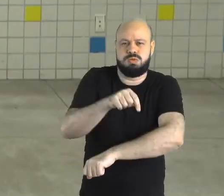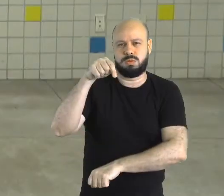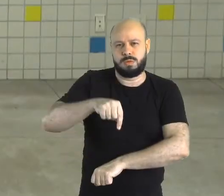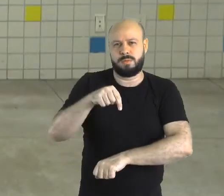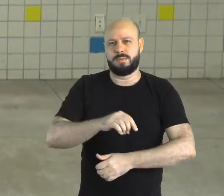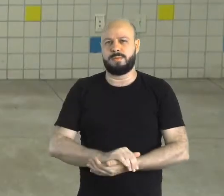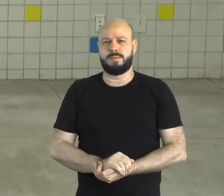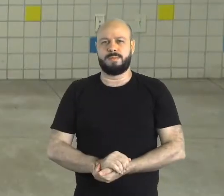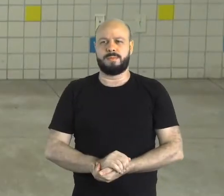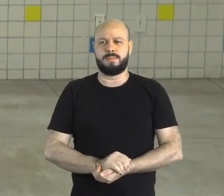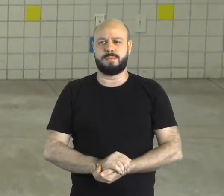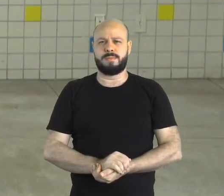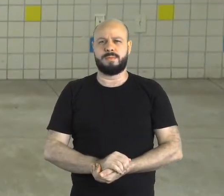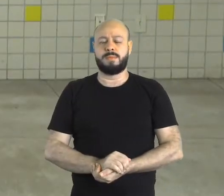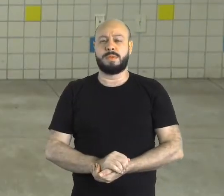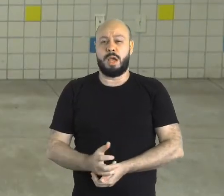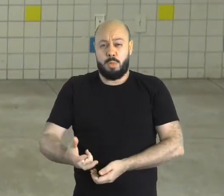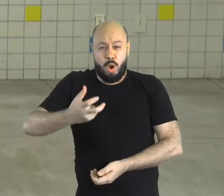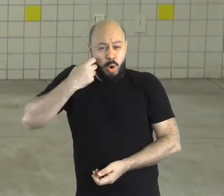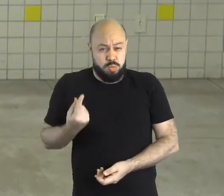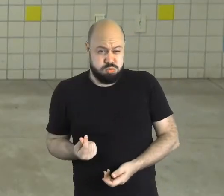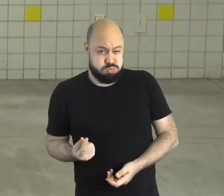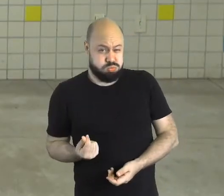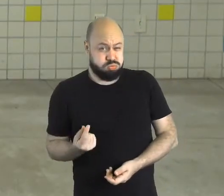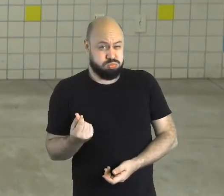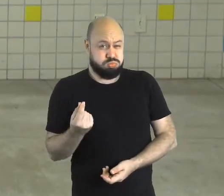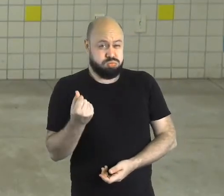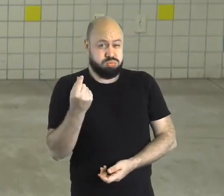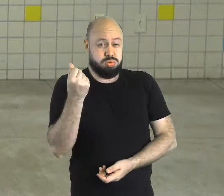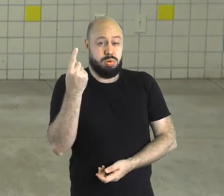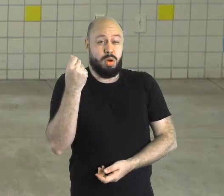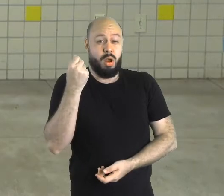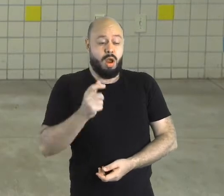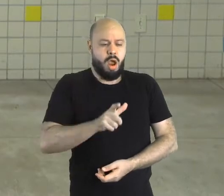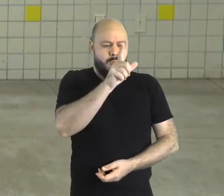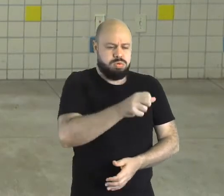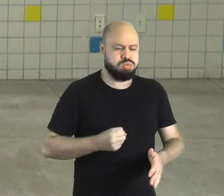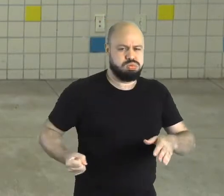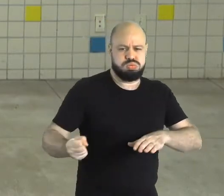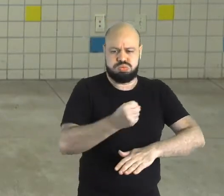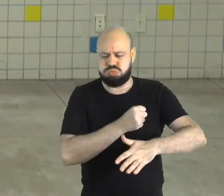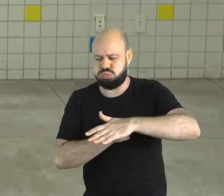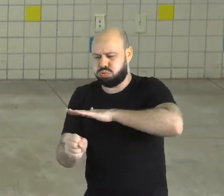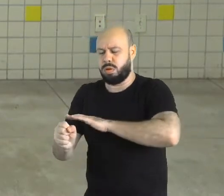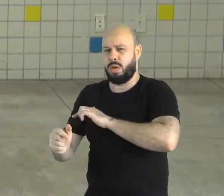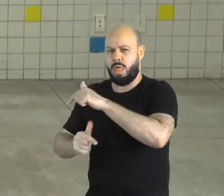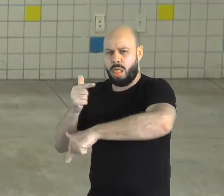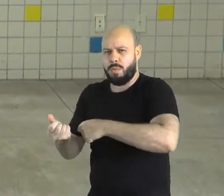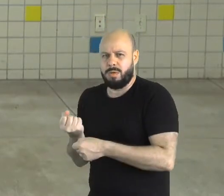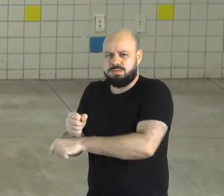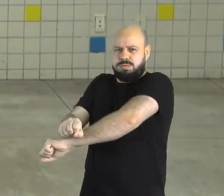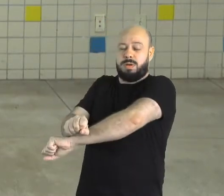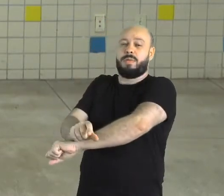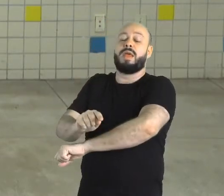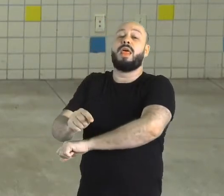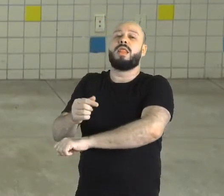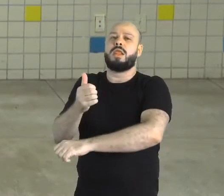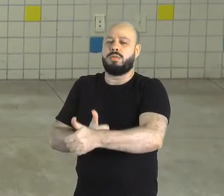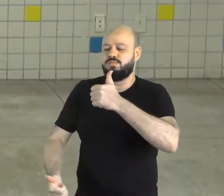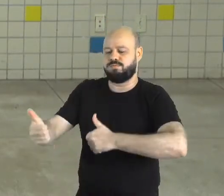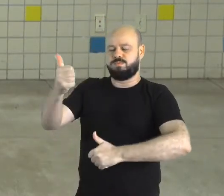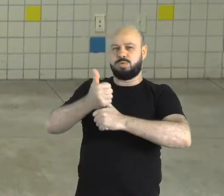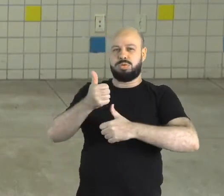Bom, a alta lucratividade do tráfico de escravos africanos gerou essa substituição.